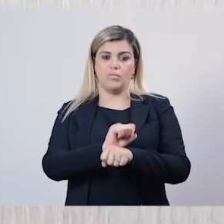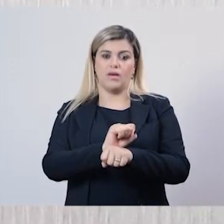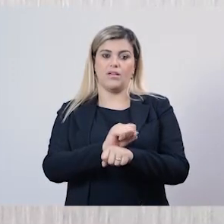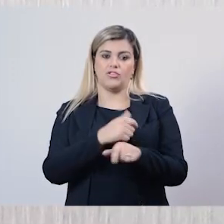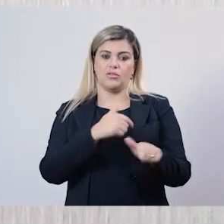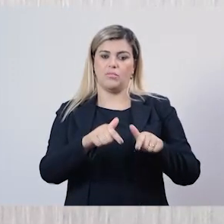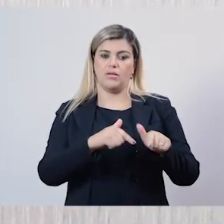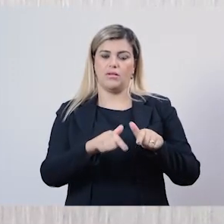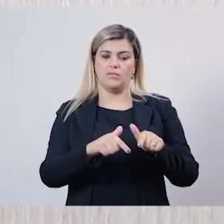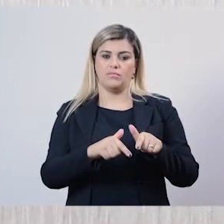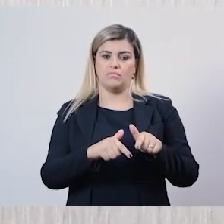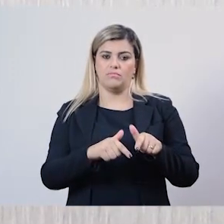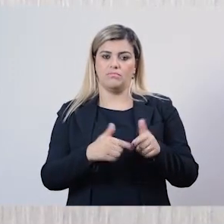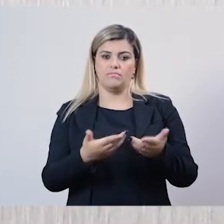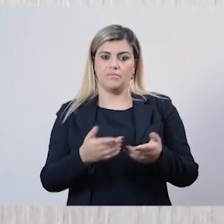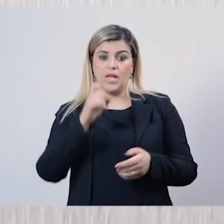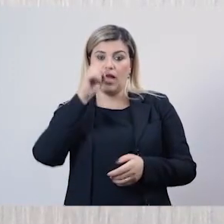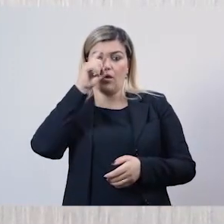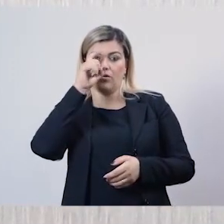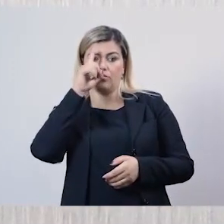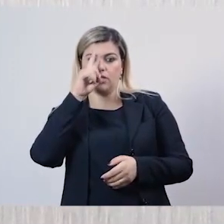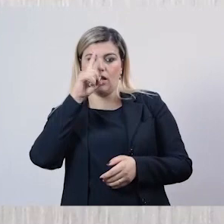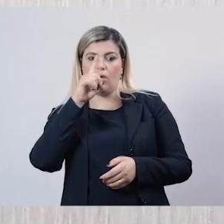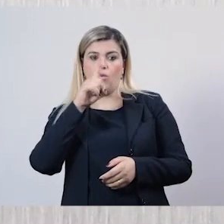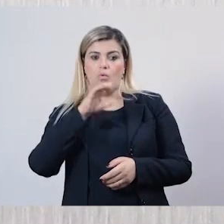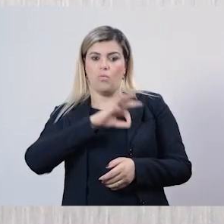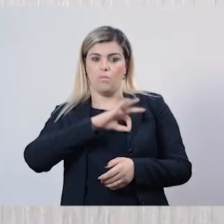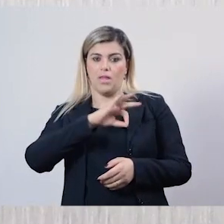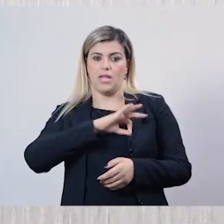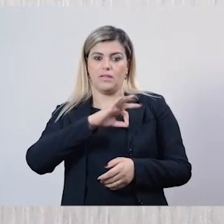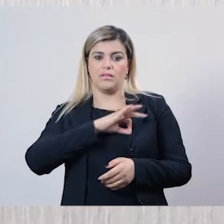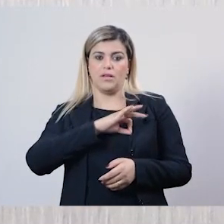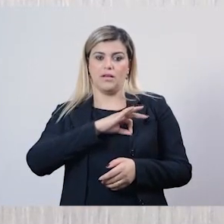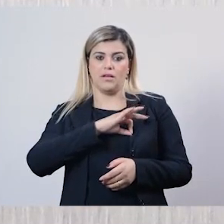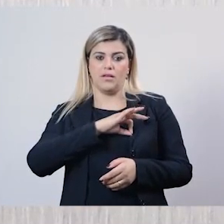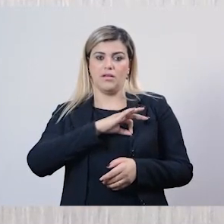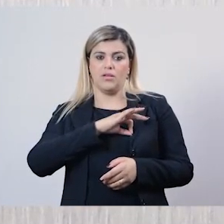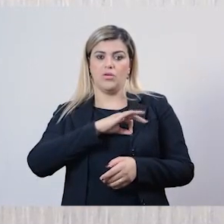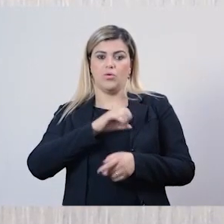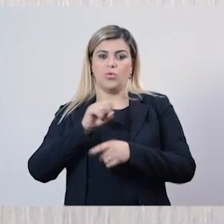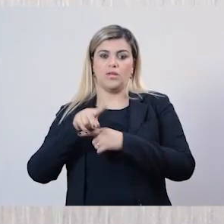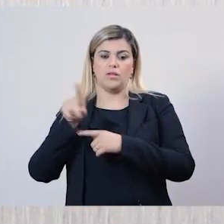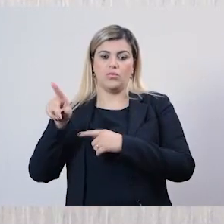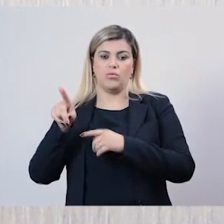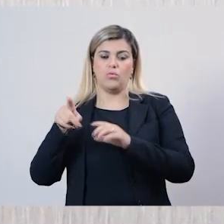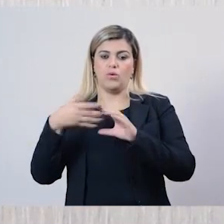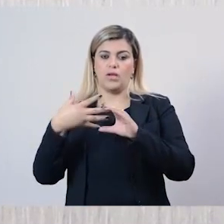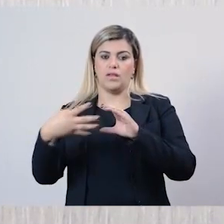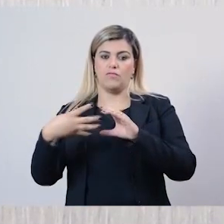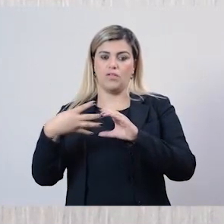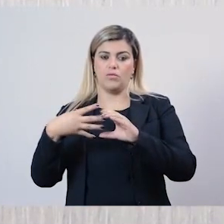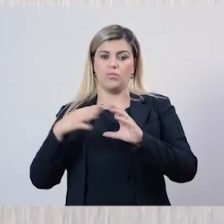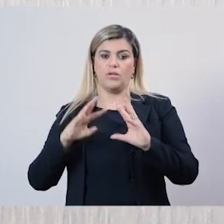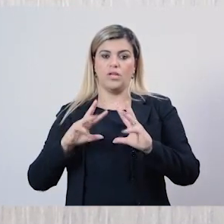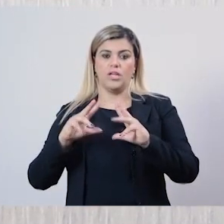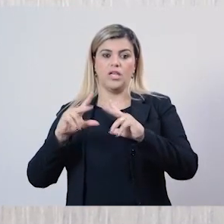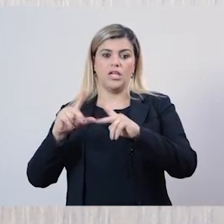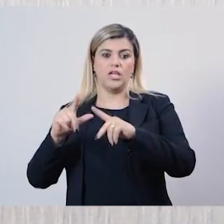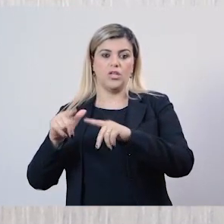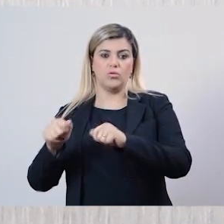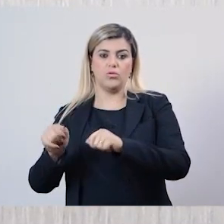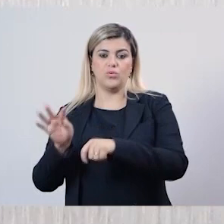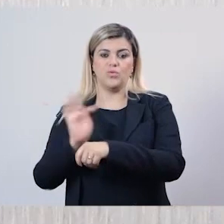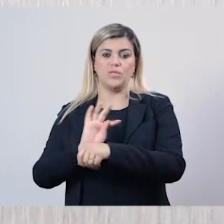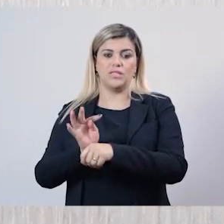Aí, o hospital militar regularizou a situação com o CREFITO. E todos os técnicos de fisioterapia